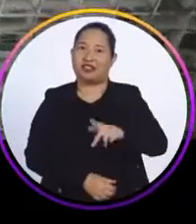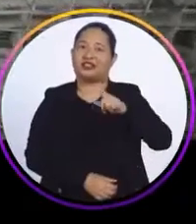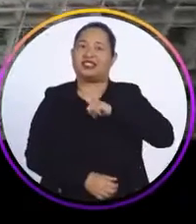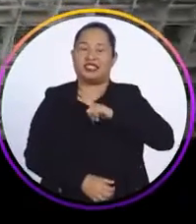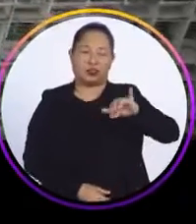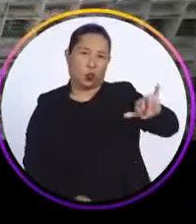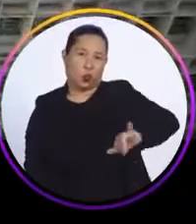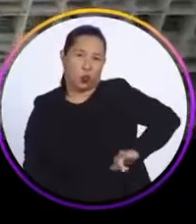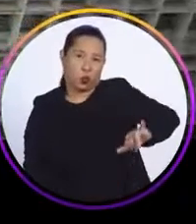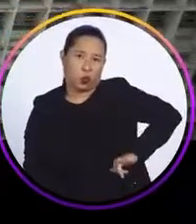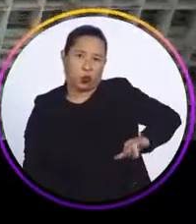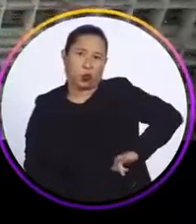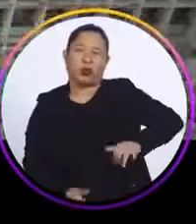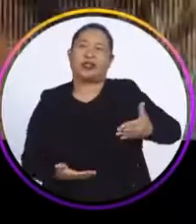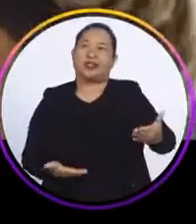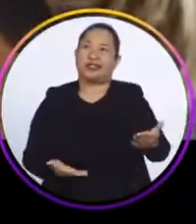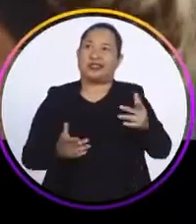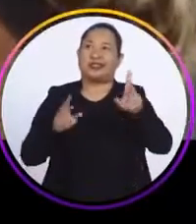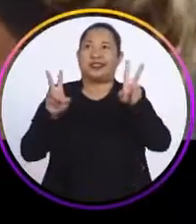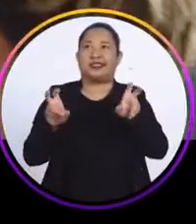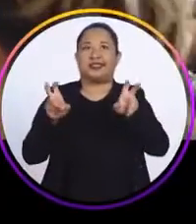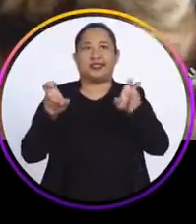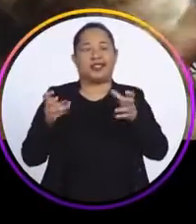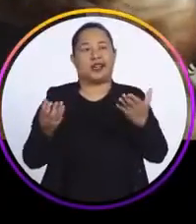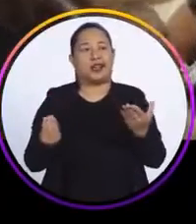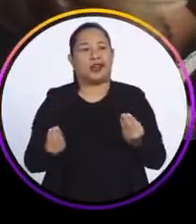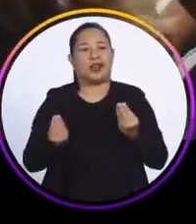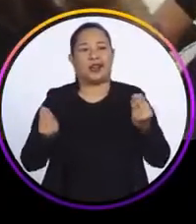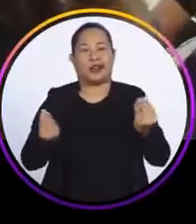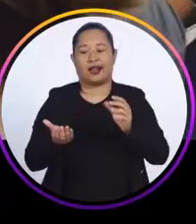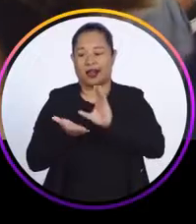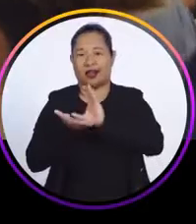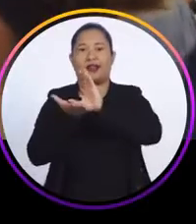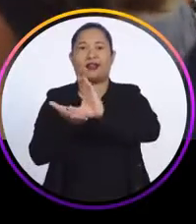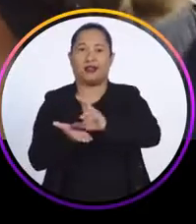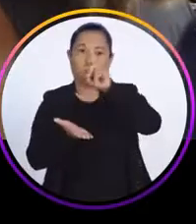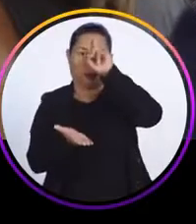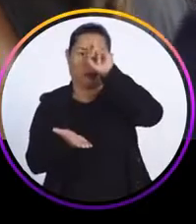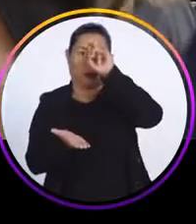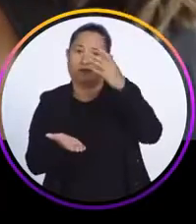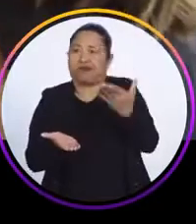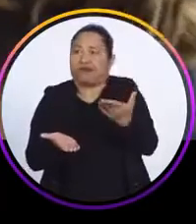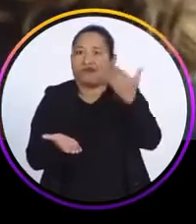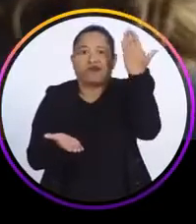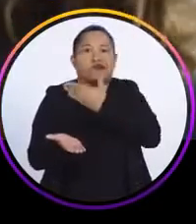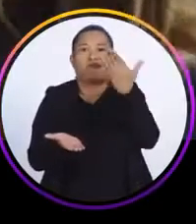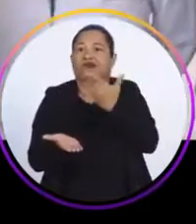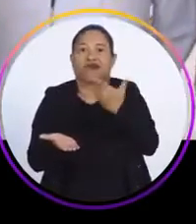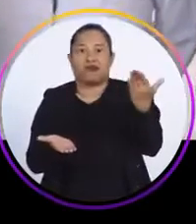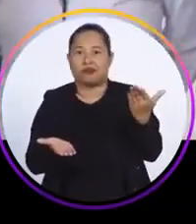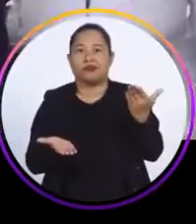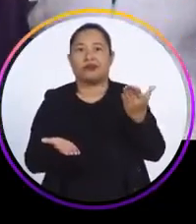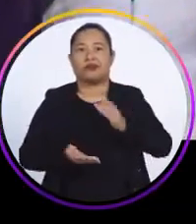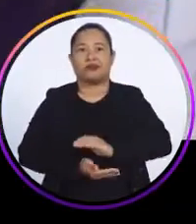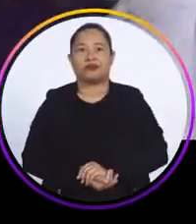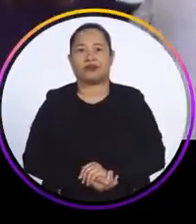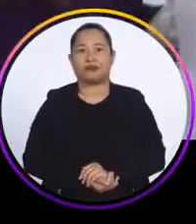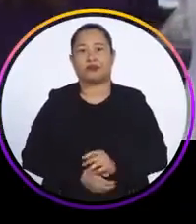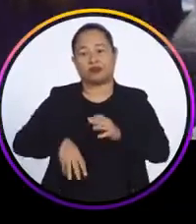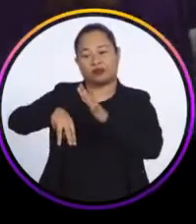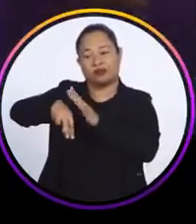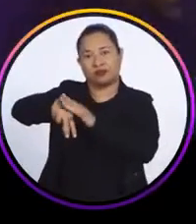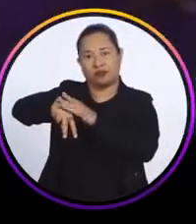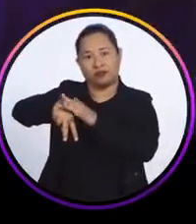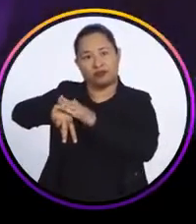Aqui a gente tem sofrido muito em relação à verba pro hospital que a gente não vê. Temos totalmente para os